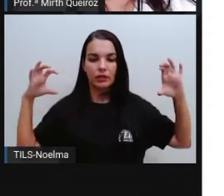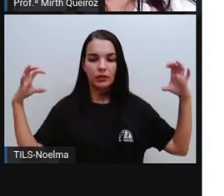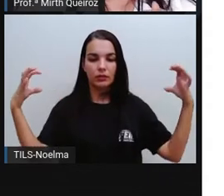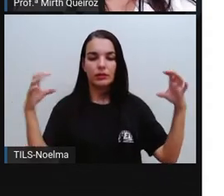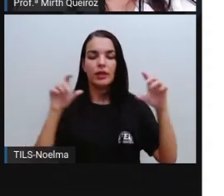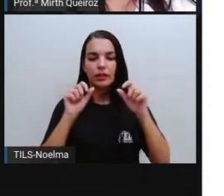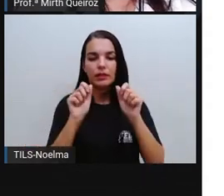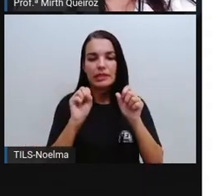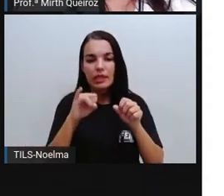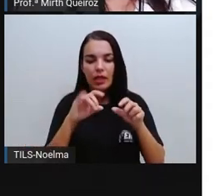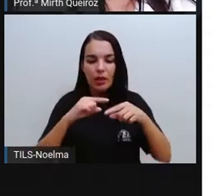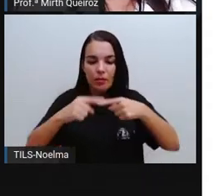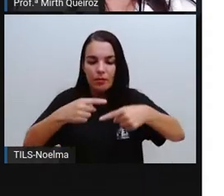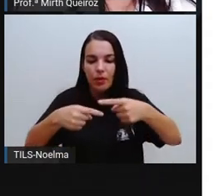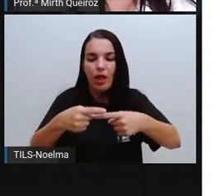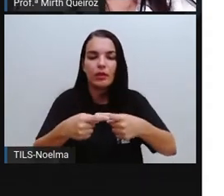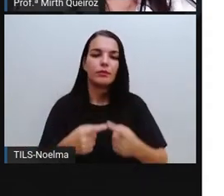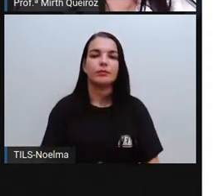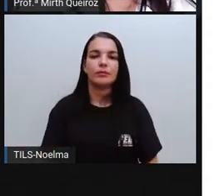o quê? Circulares.